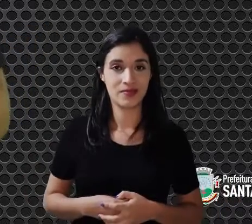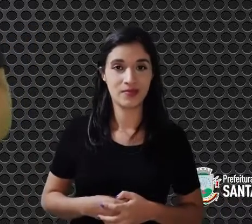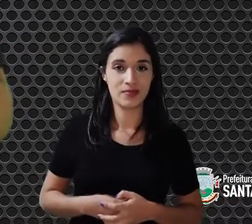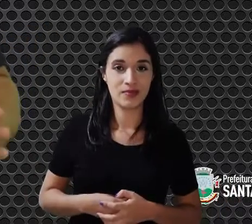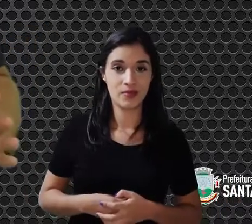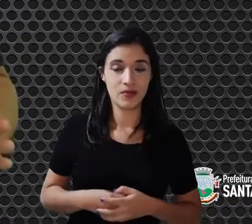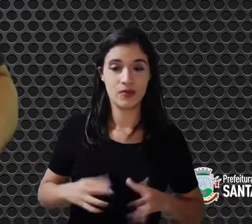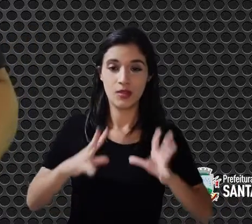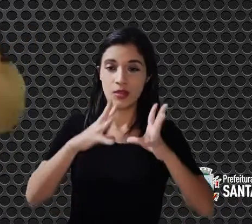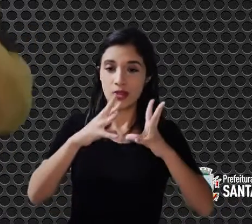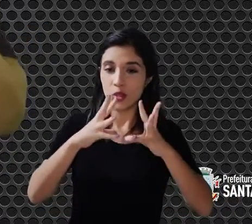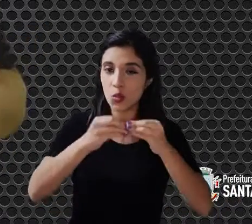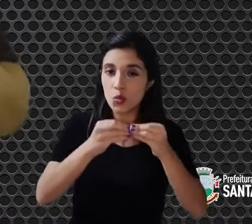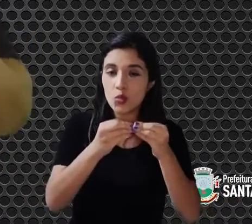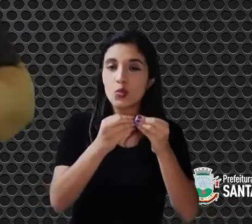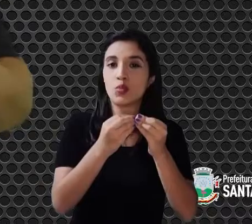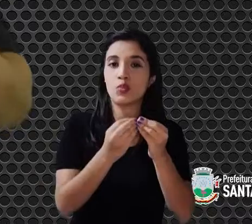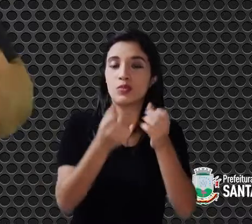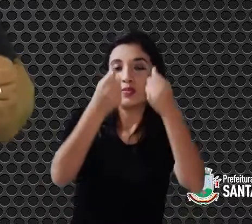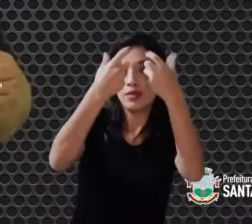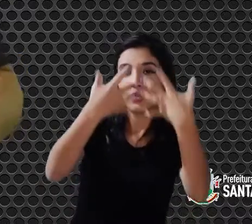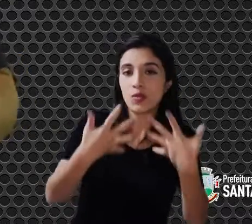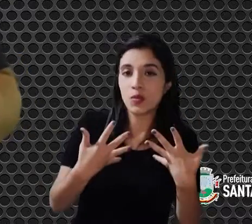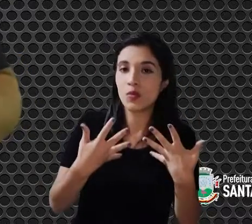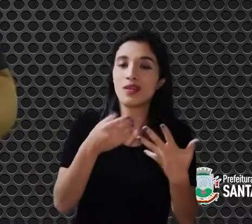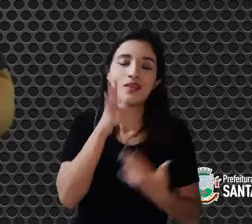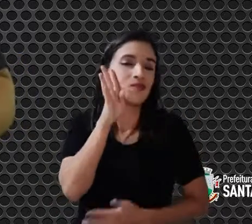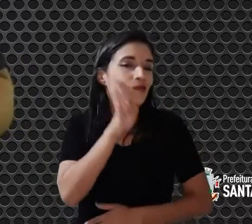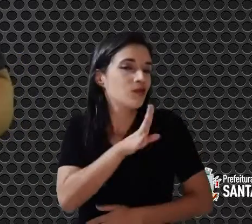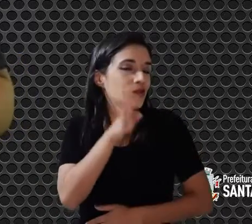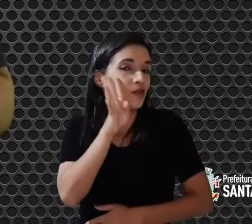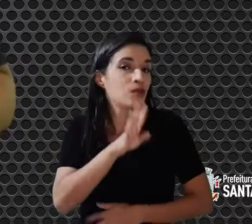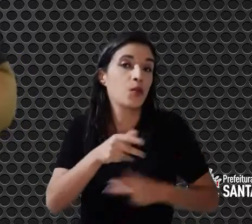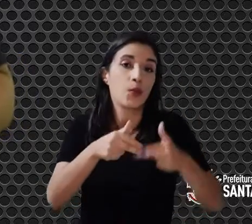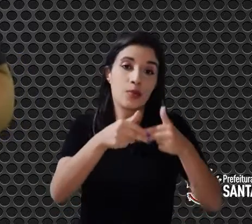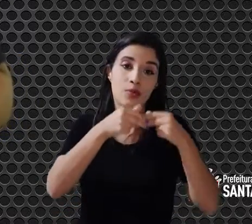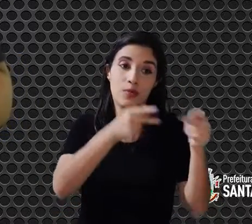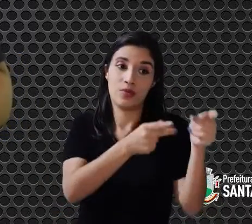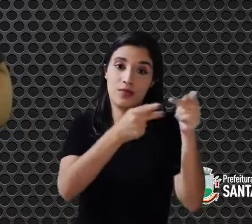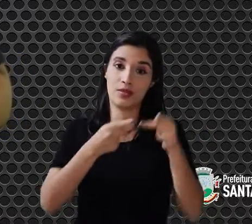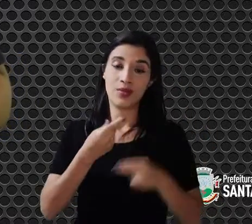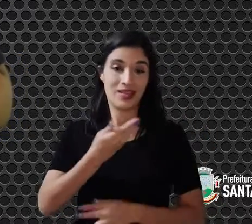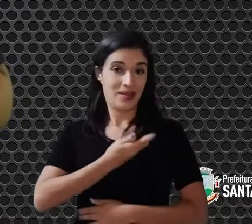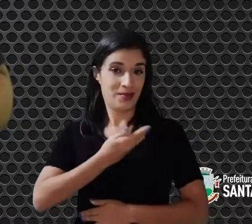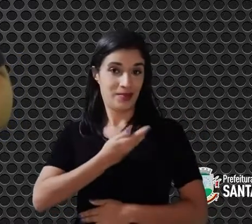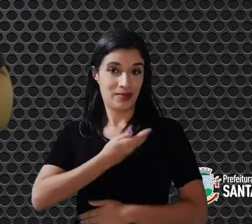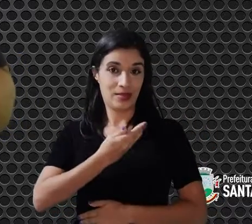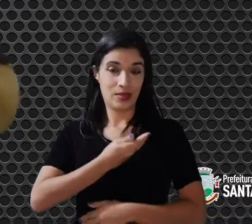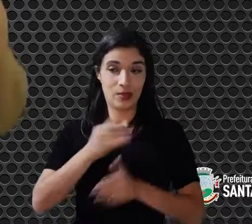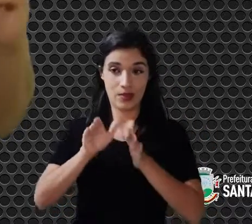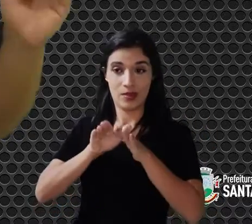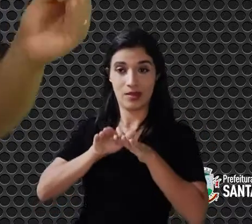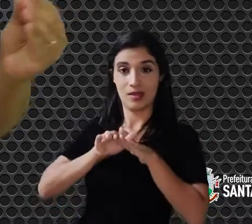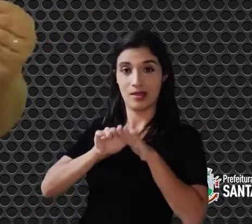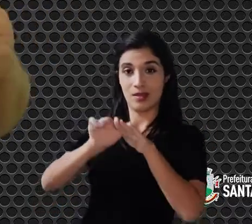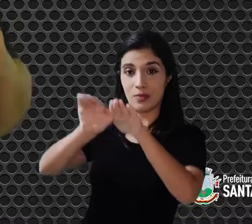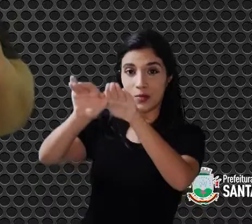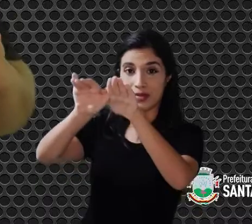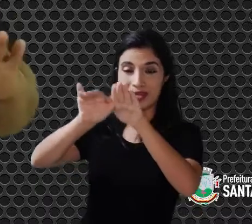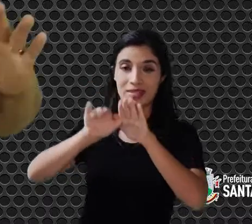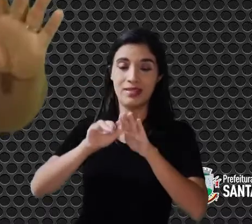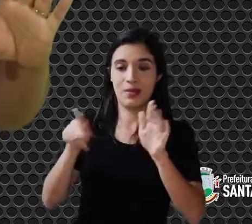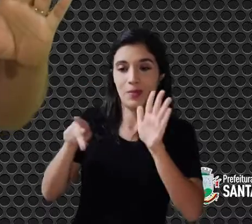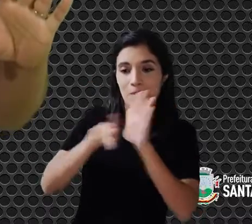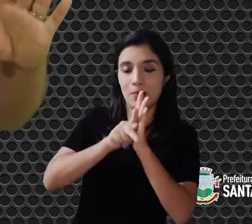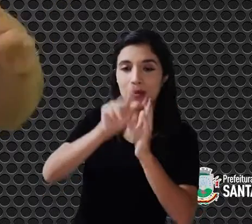essa luz toda, que incrível! Eu, por isso, convidei uma amiga, a Borboletalda